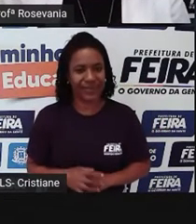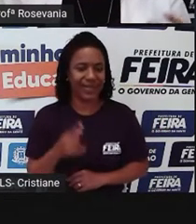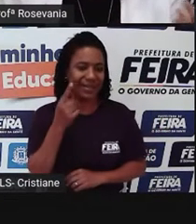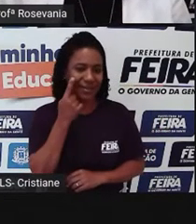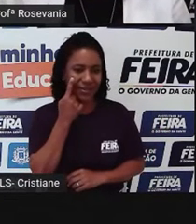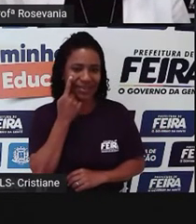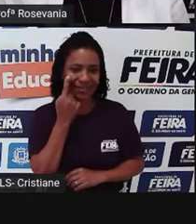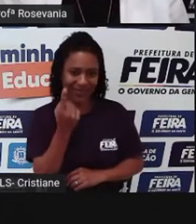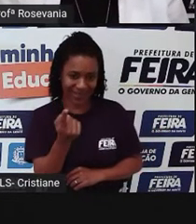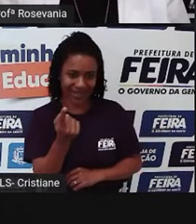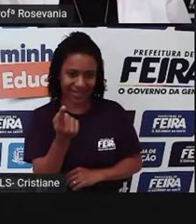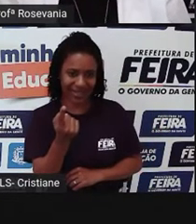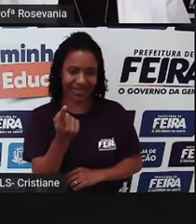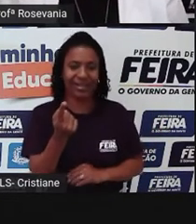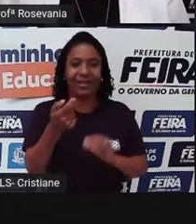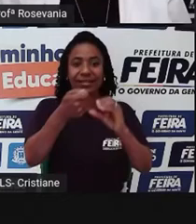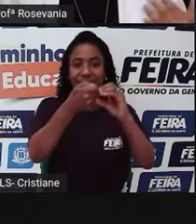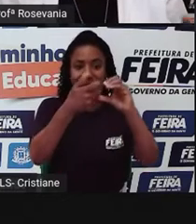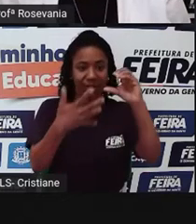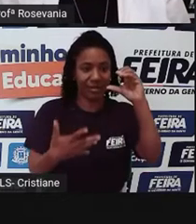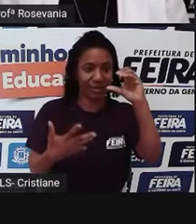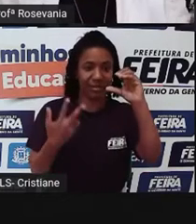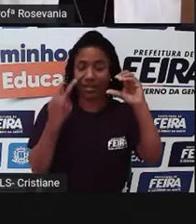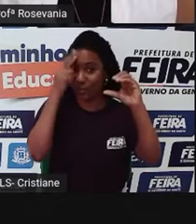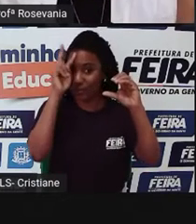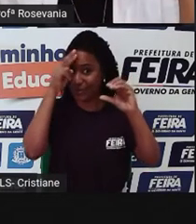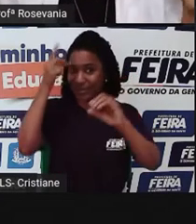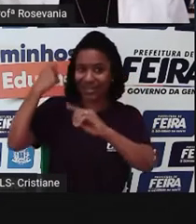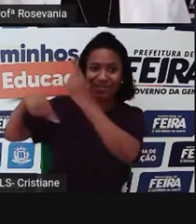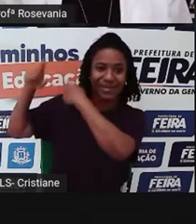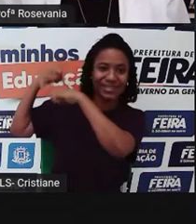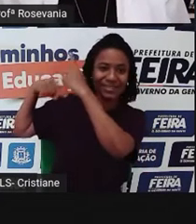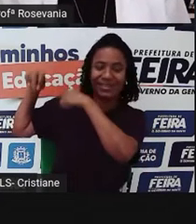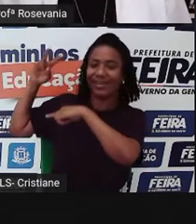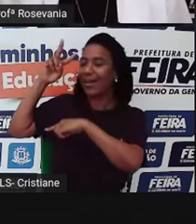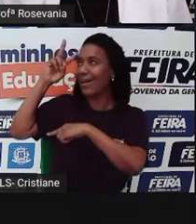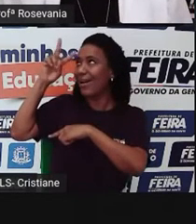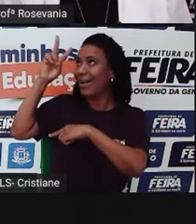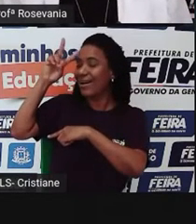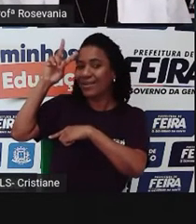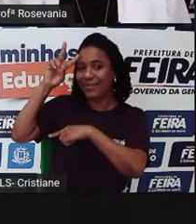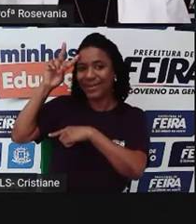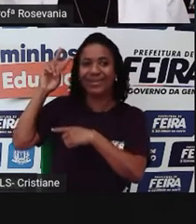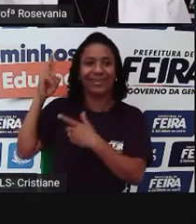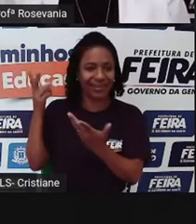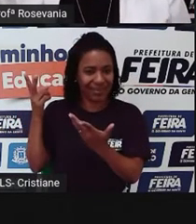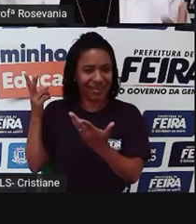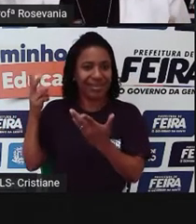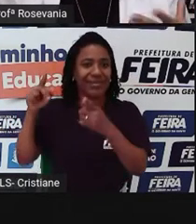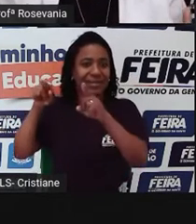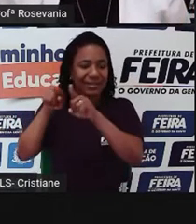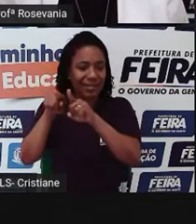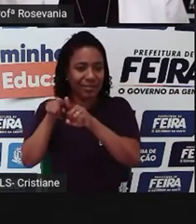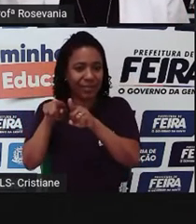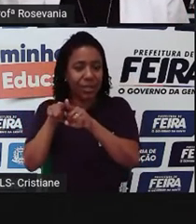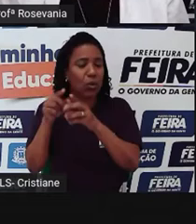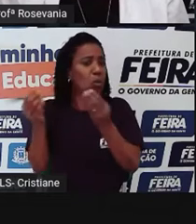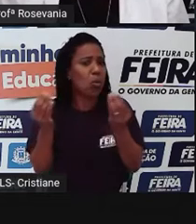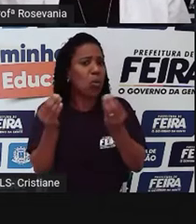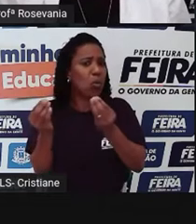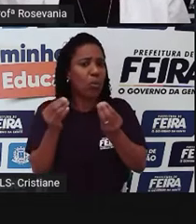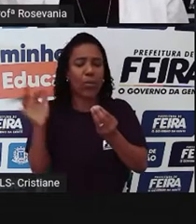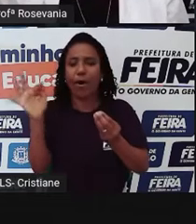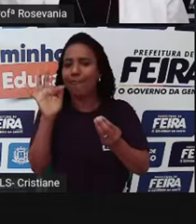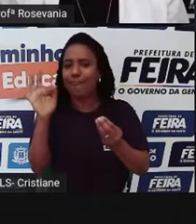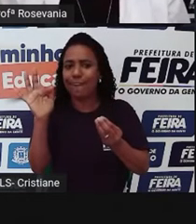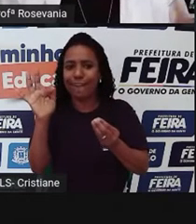além, né, desses aspectos históricos da nossa cidade, da feira, de começar, né, por essas feiras livres,